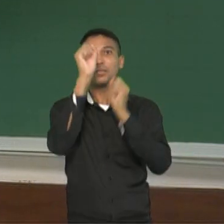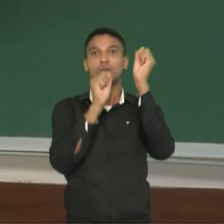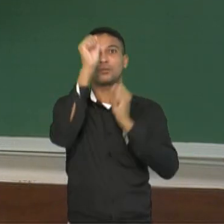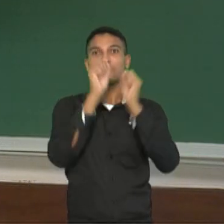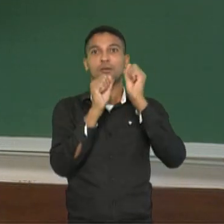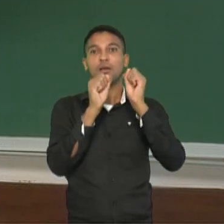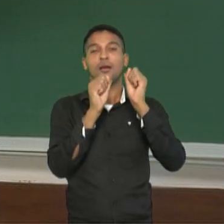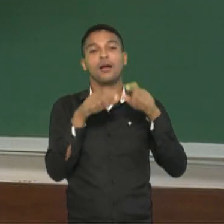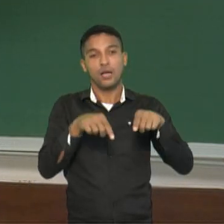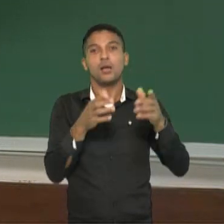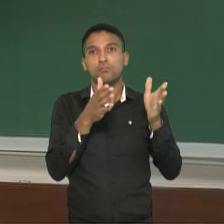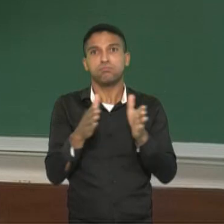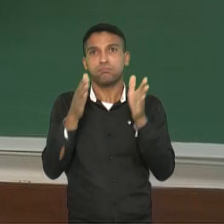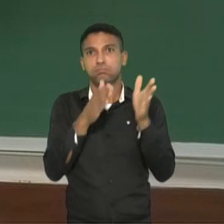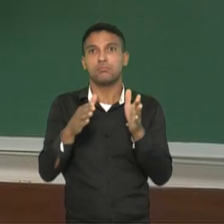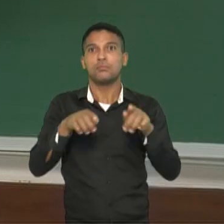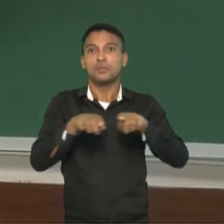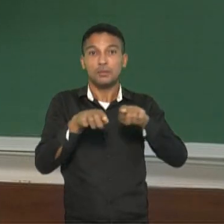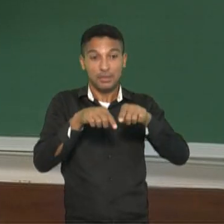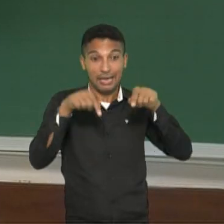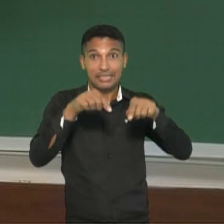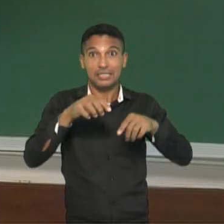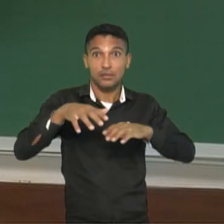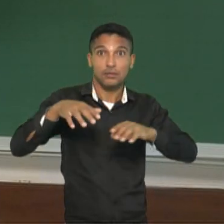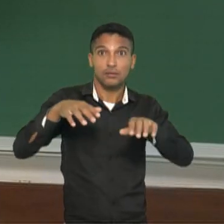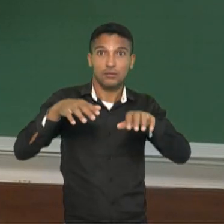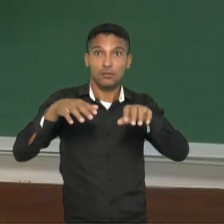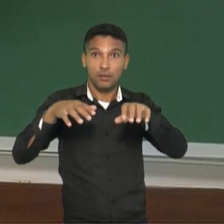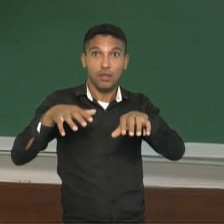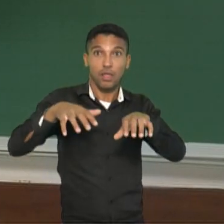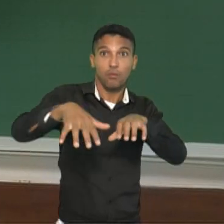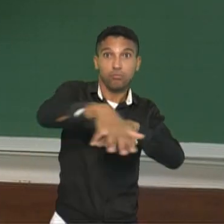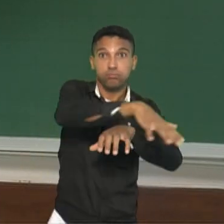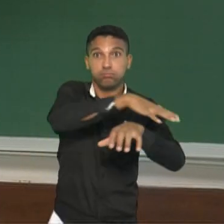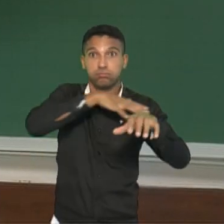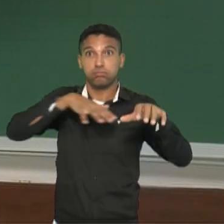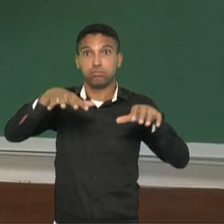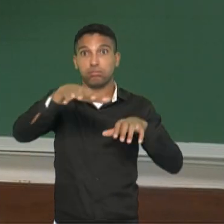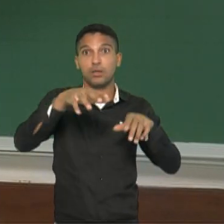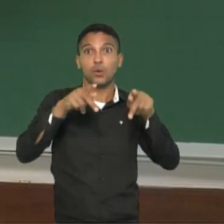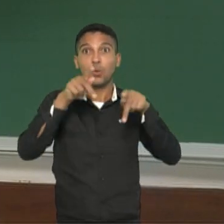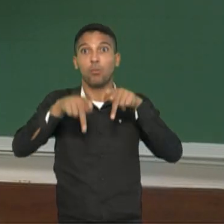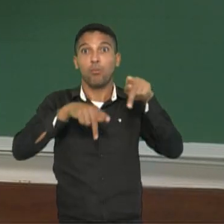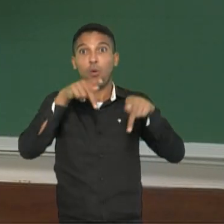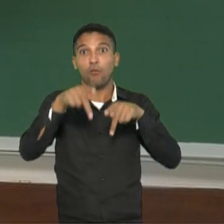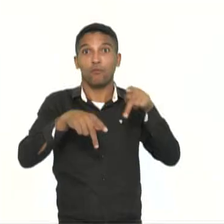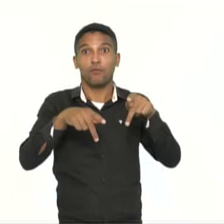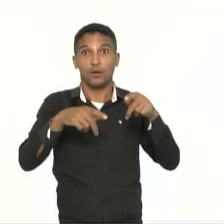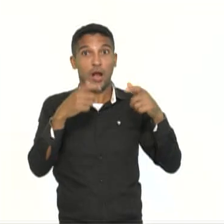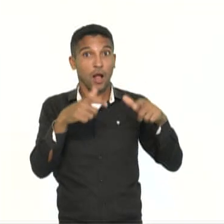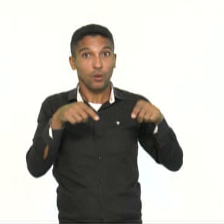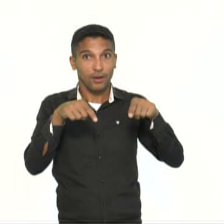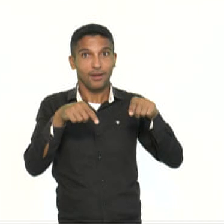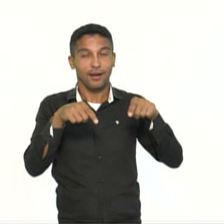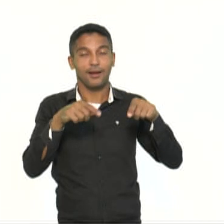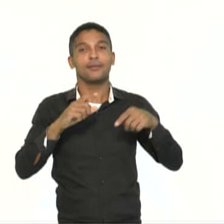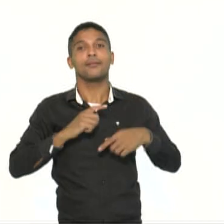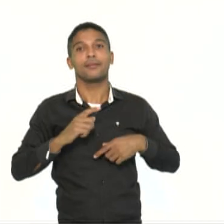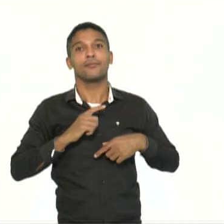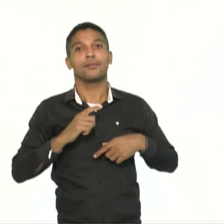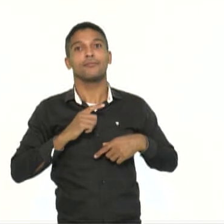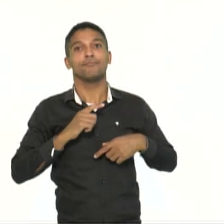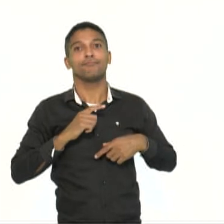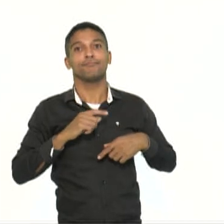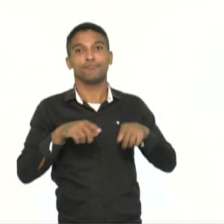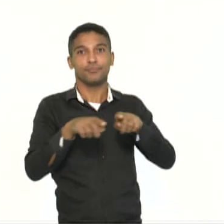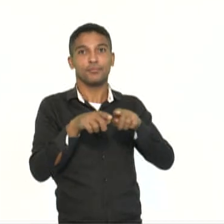a população local se beneficie dessa condição também. Então, a guerra fiscal está respondida justamente na letra A.